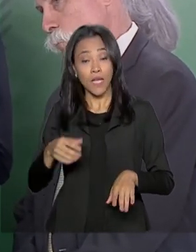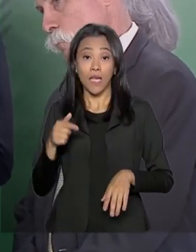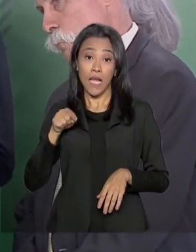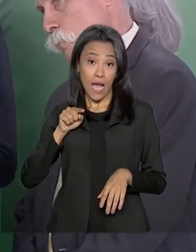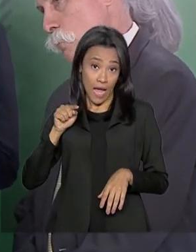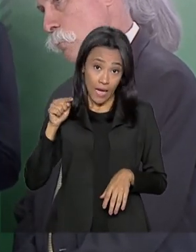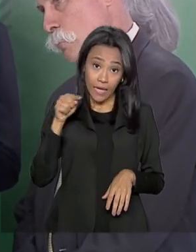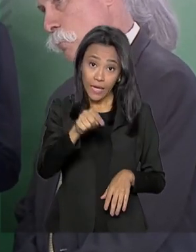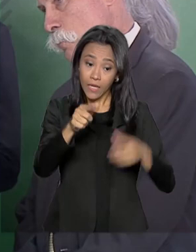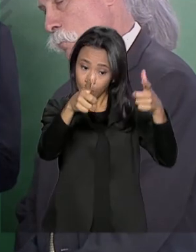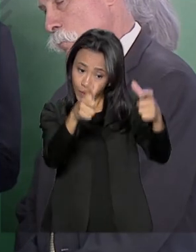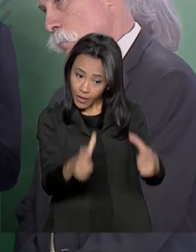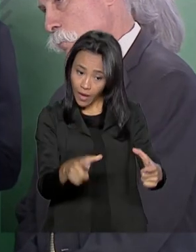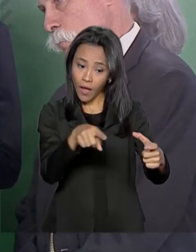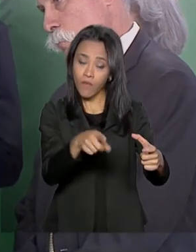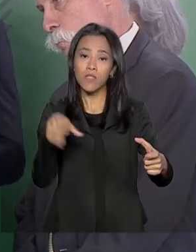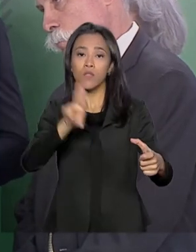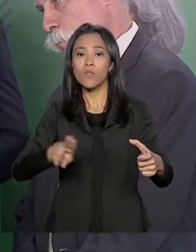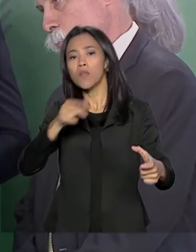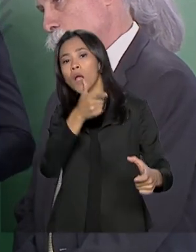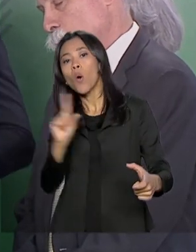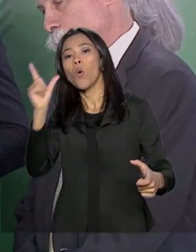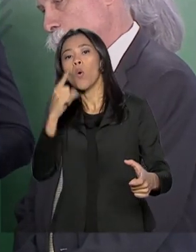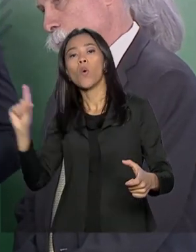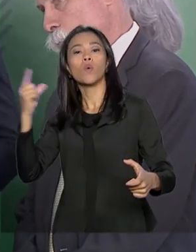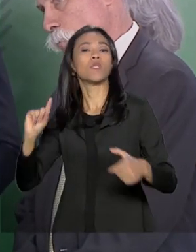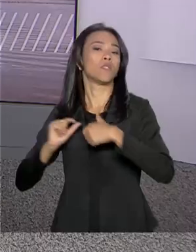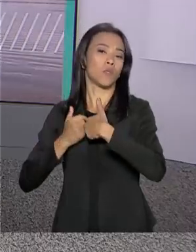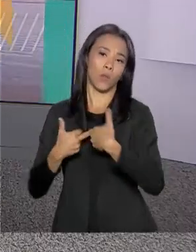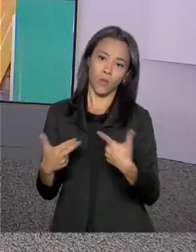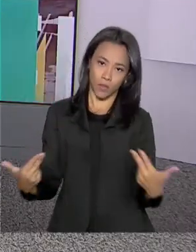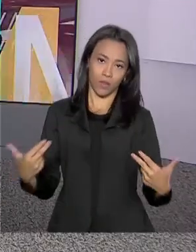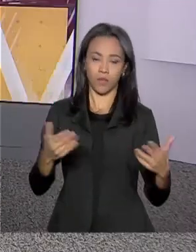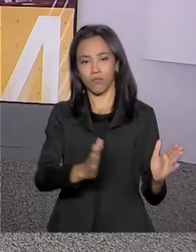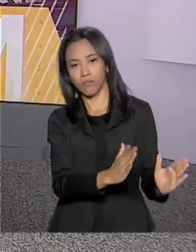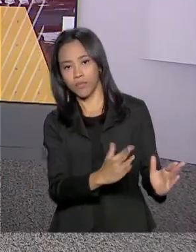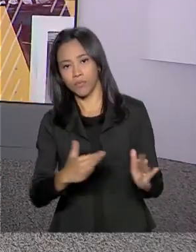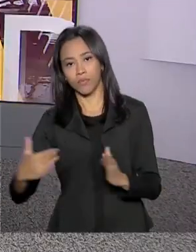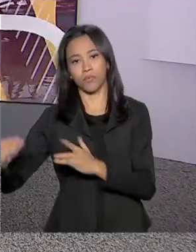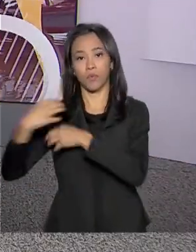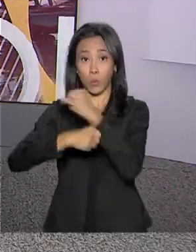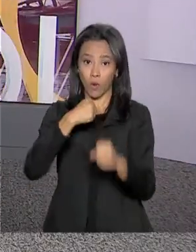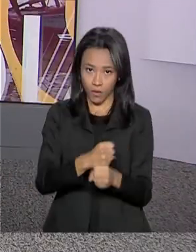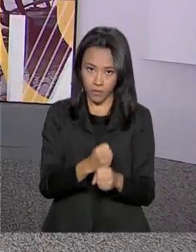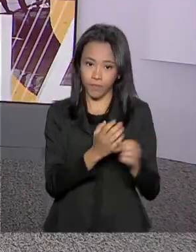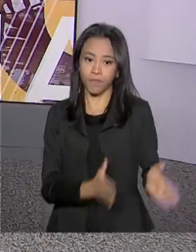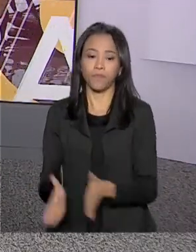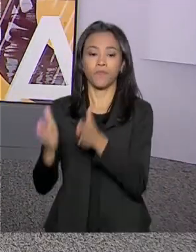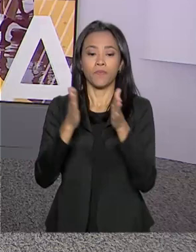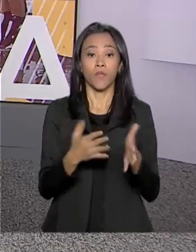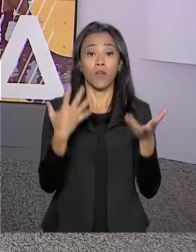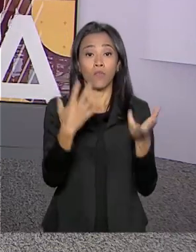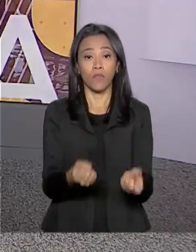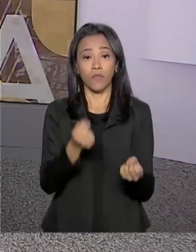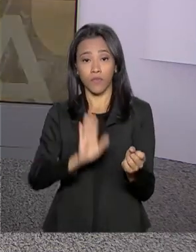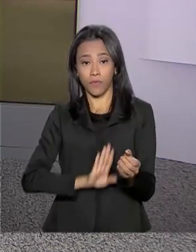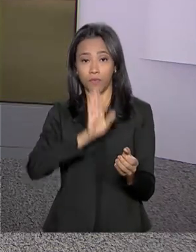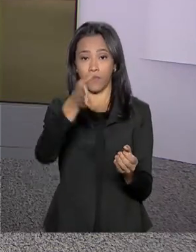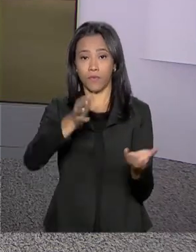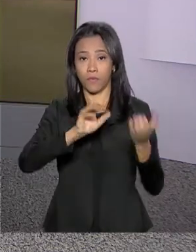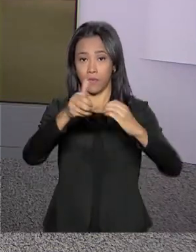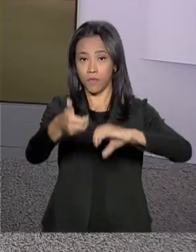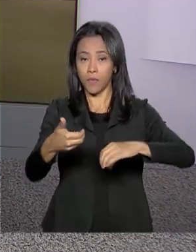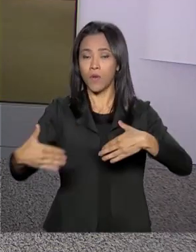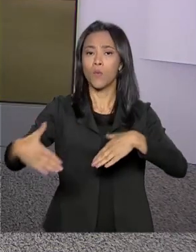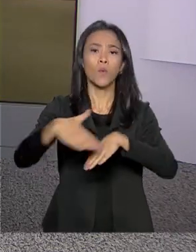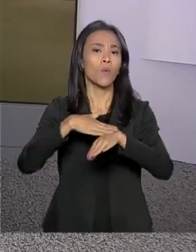utilizada para outras atividades ao longo do ano. E vamos agora ao Congresso Nacional para falar sobre os